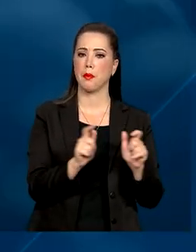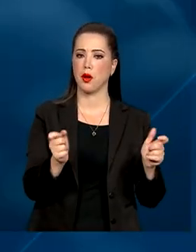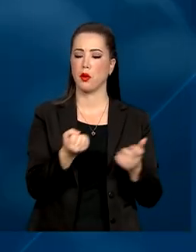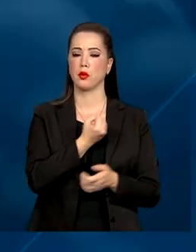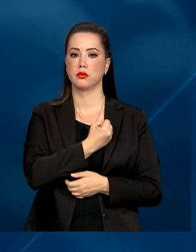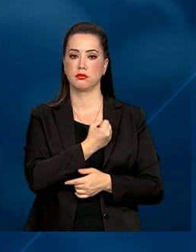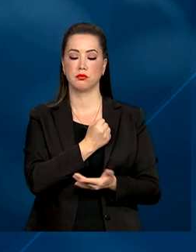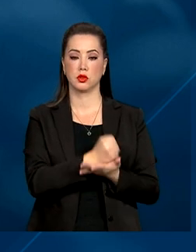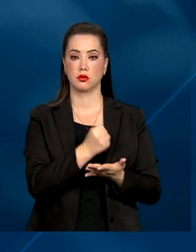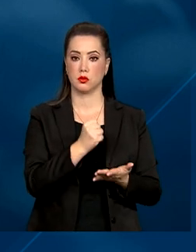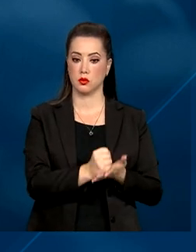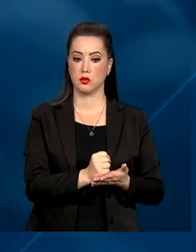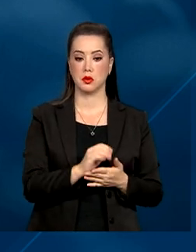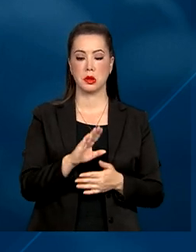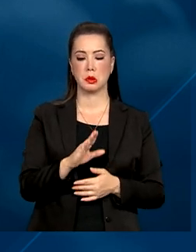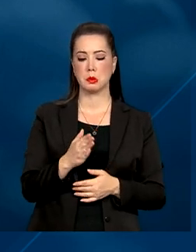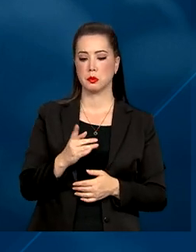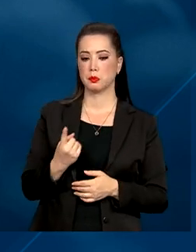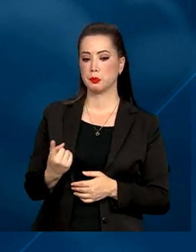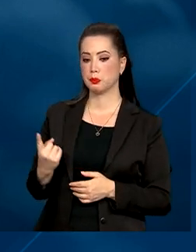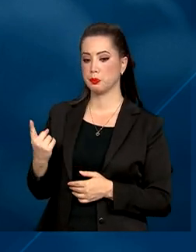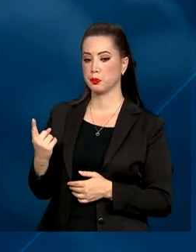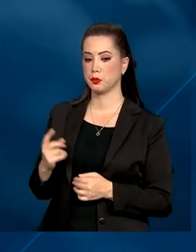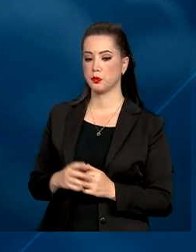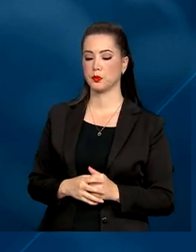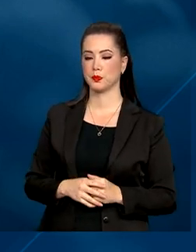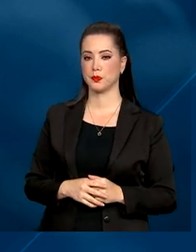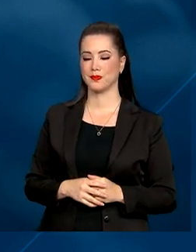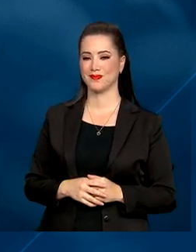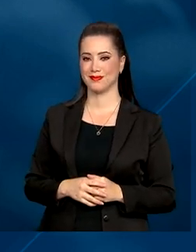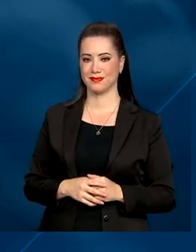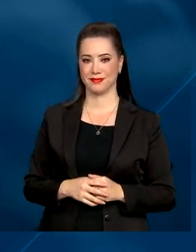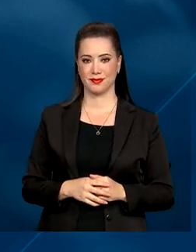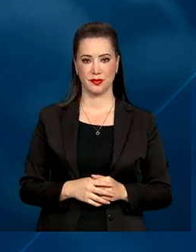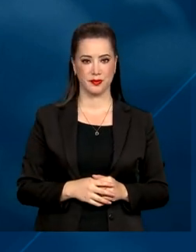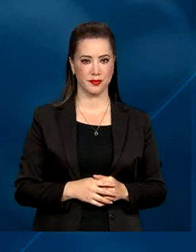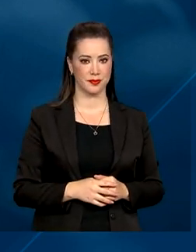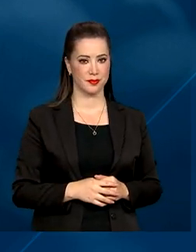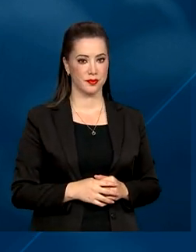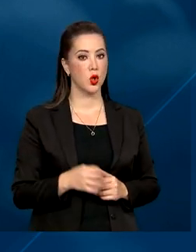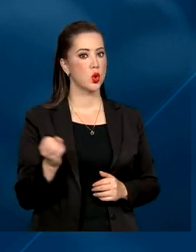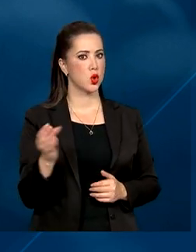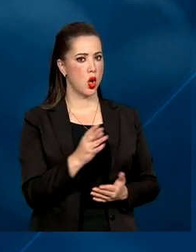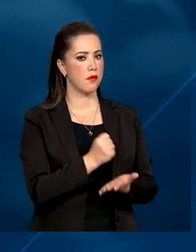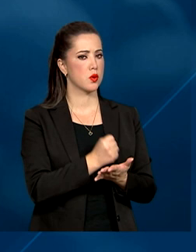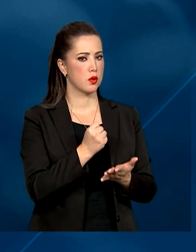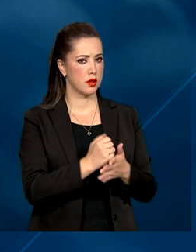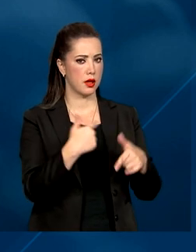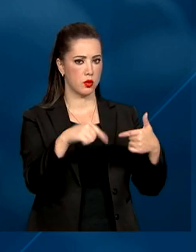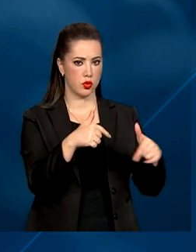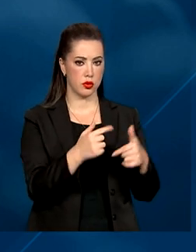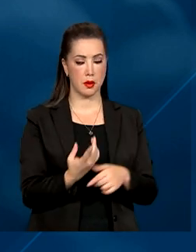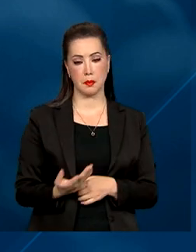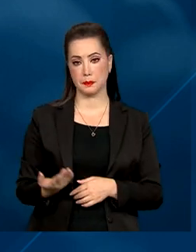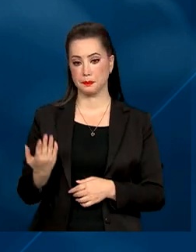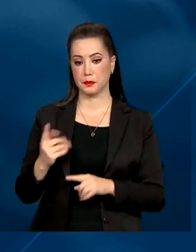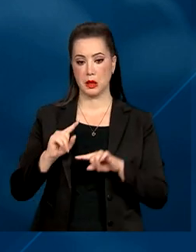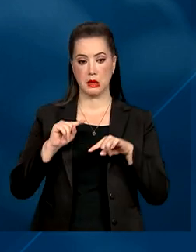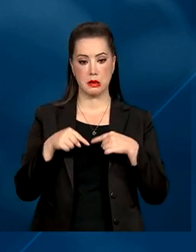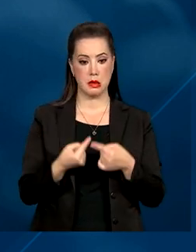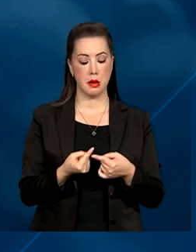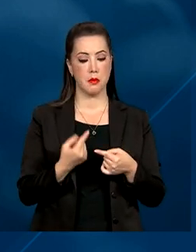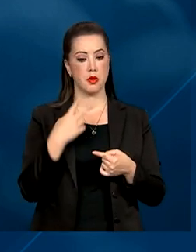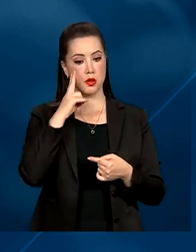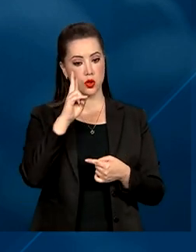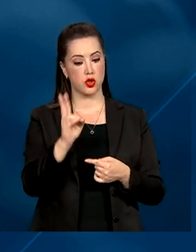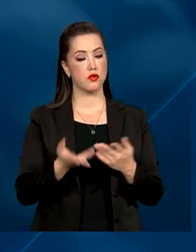contratações, 105.969 novos postos de trabalho. Em seguida,